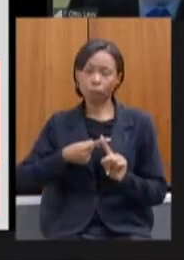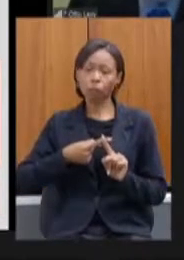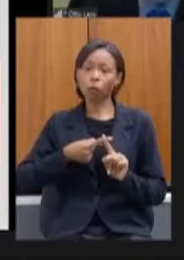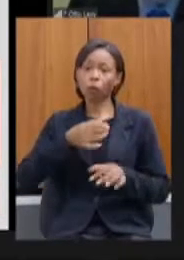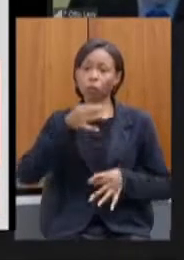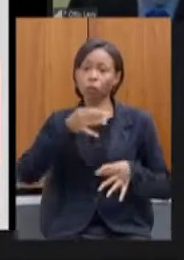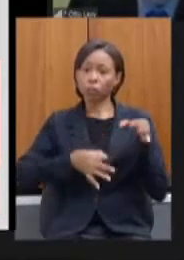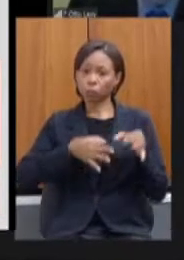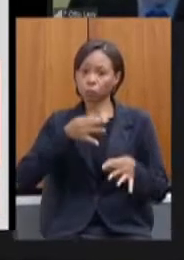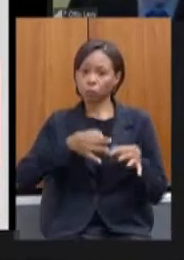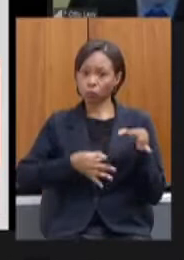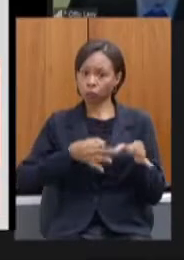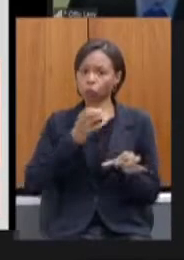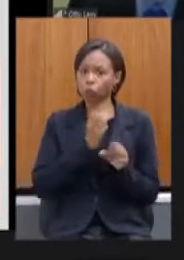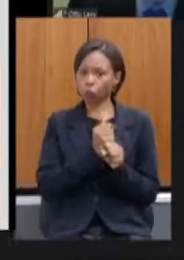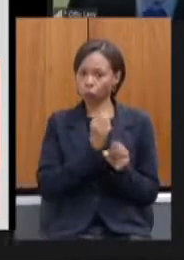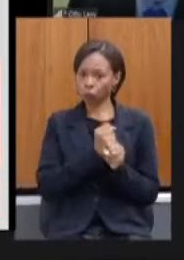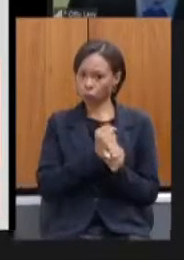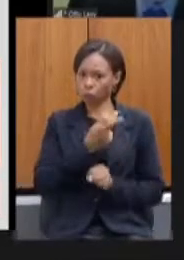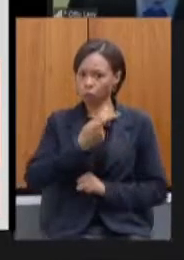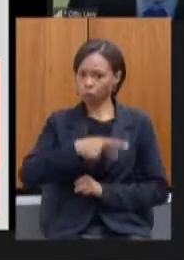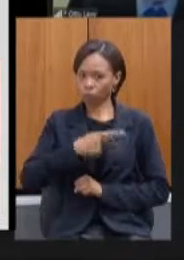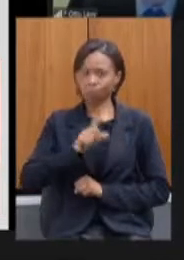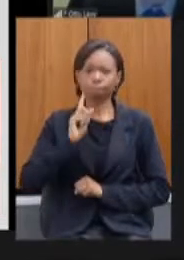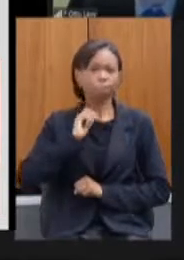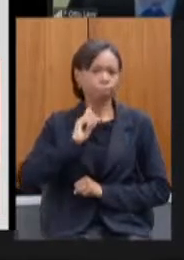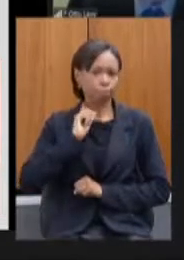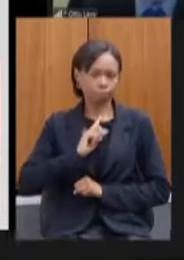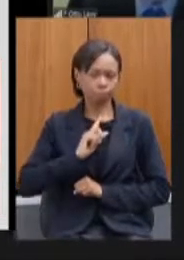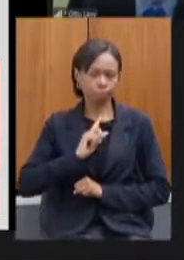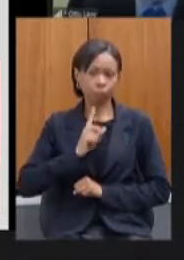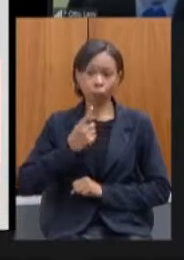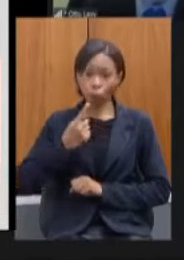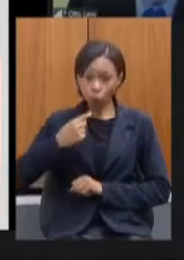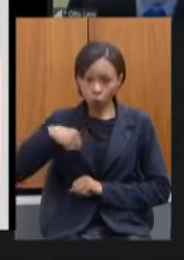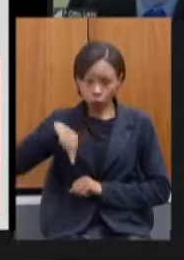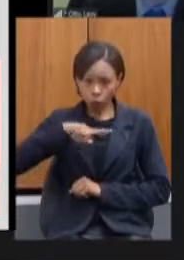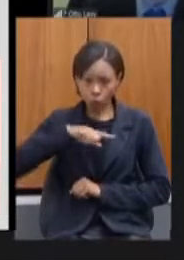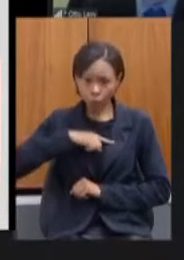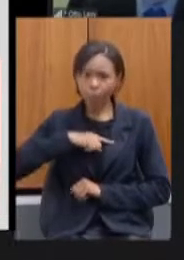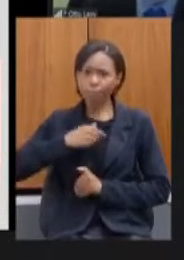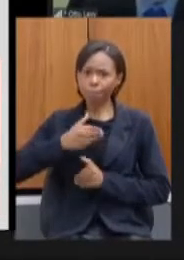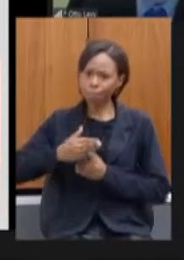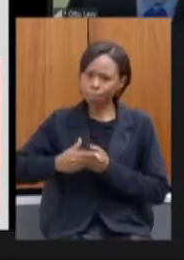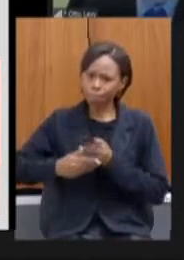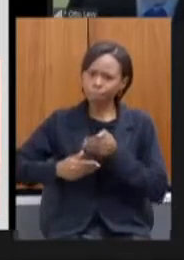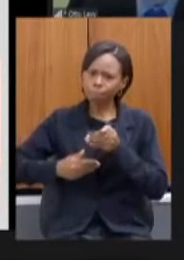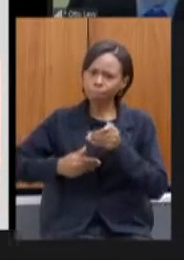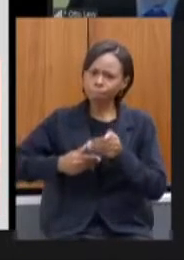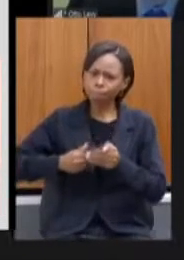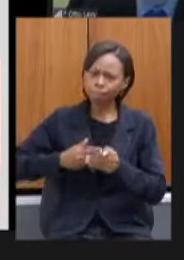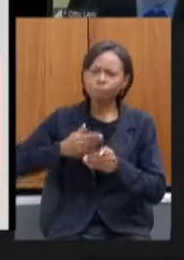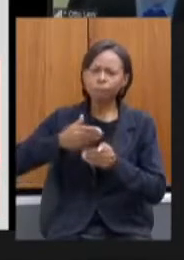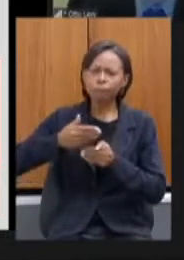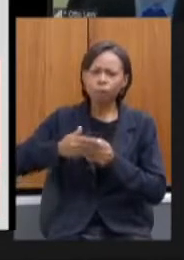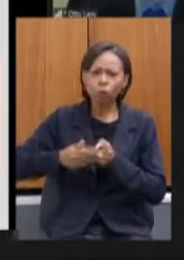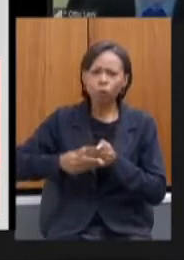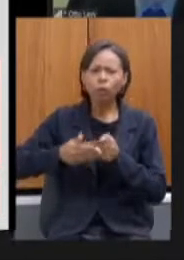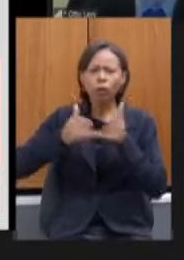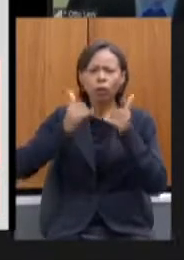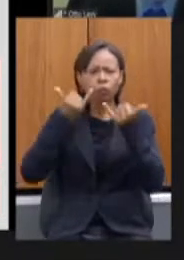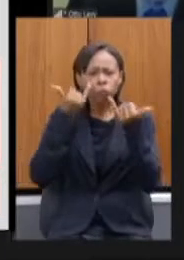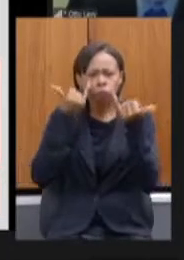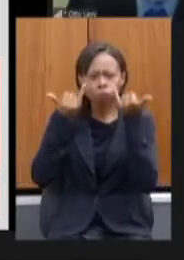Gerais. Importante dizer que nós passo a passo informávamos inclusive